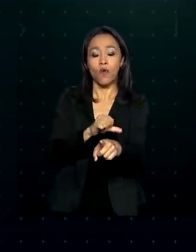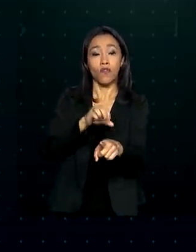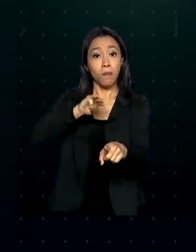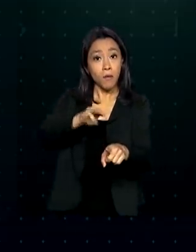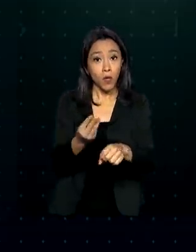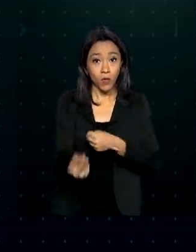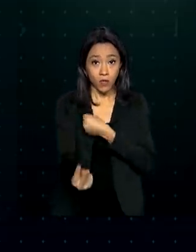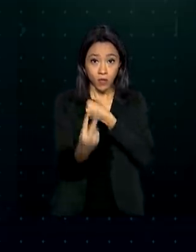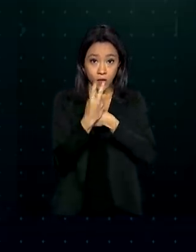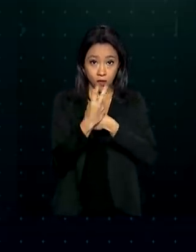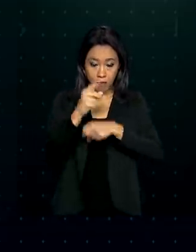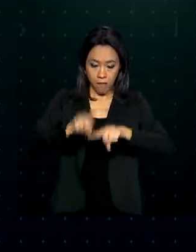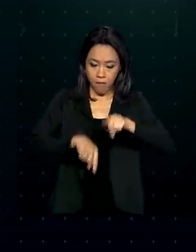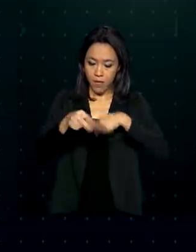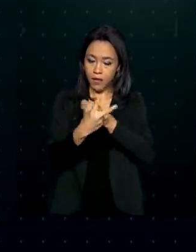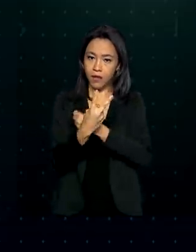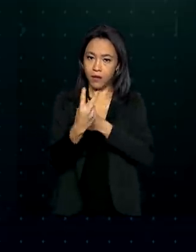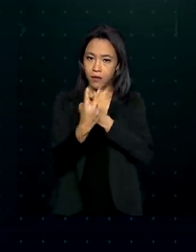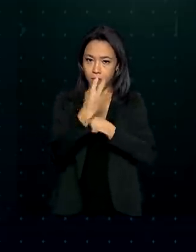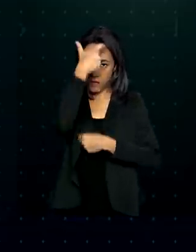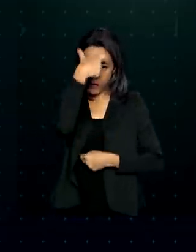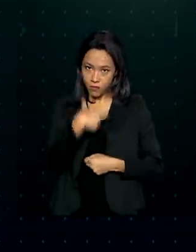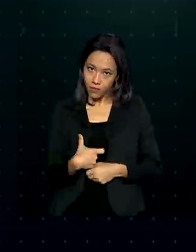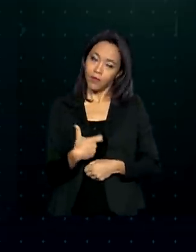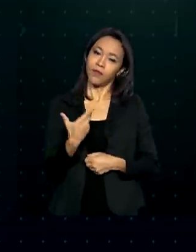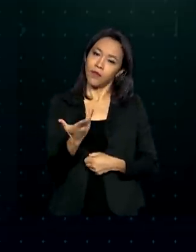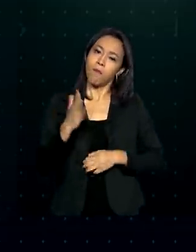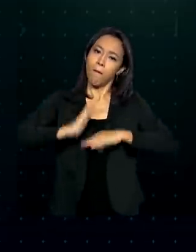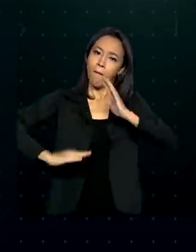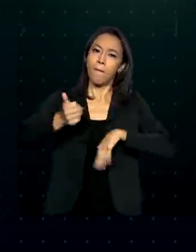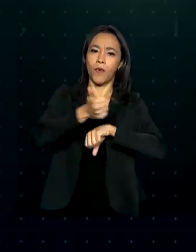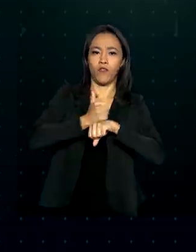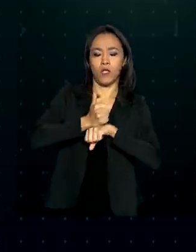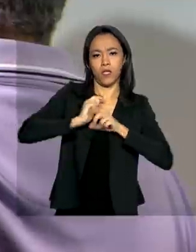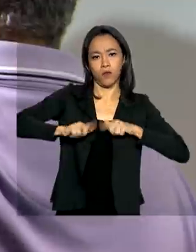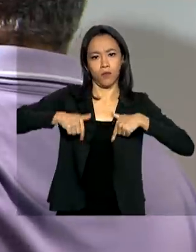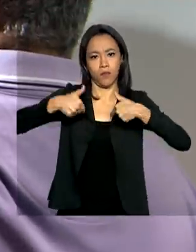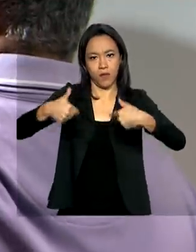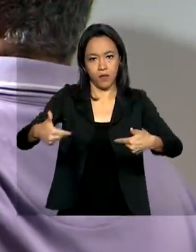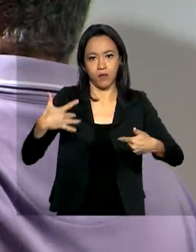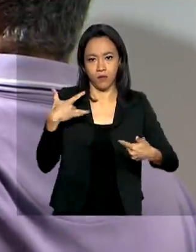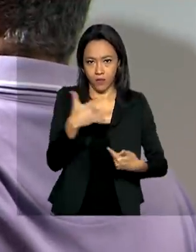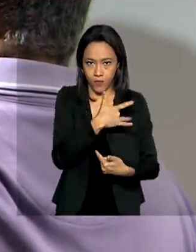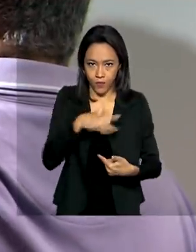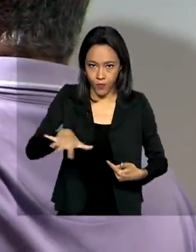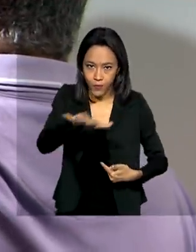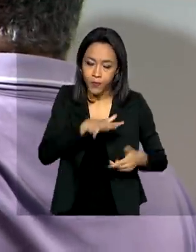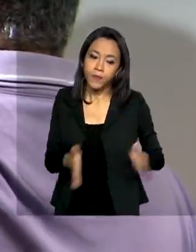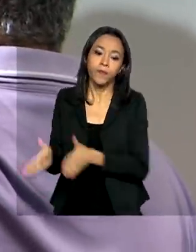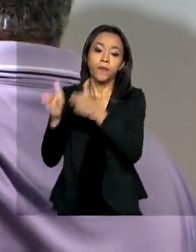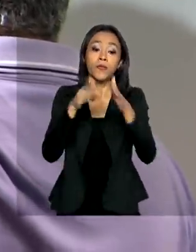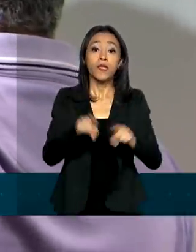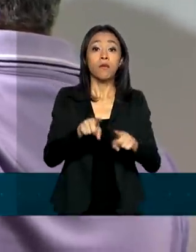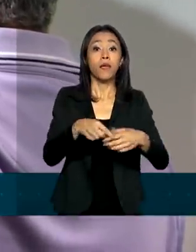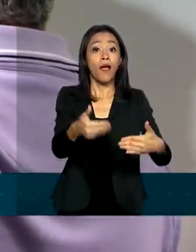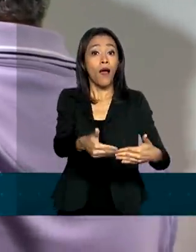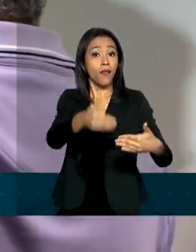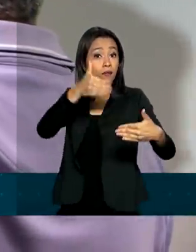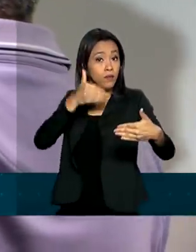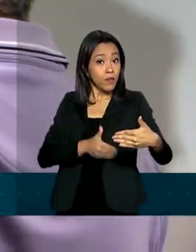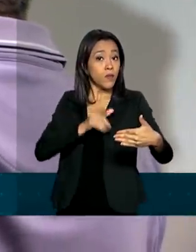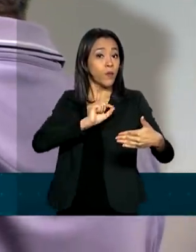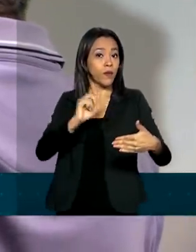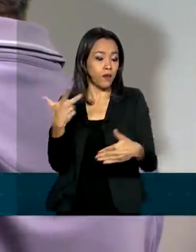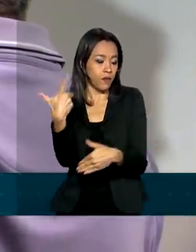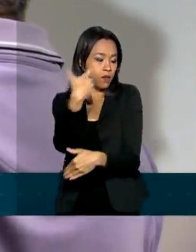equipamentos de proteção individual, para proteger profissionais de saúde. Outra medida foi a antecipação da campanha de